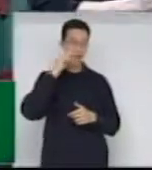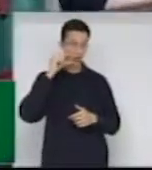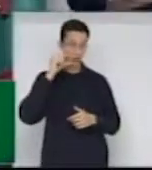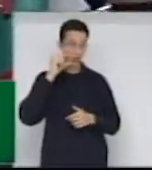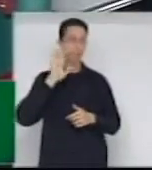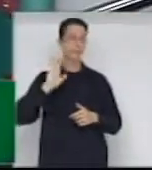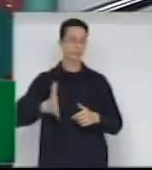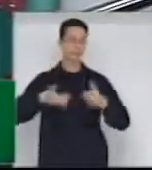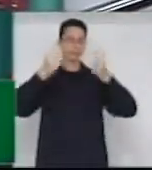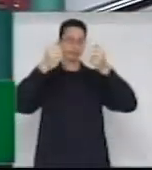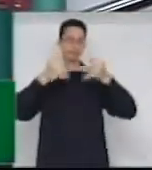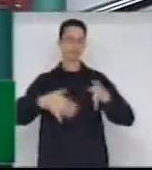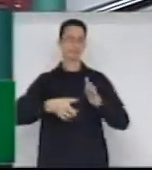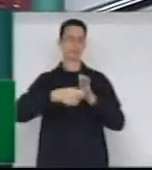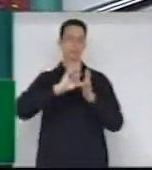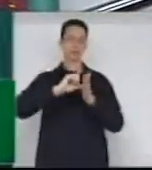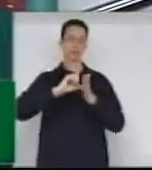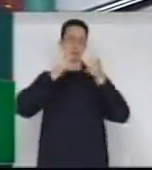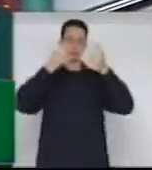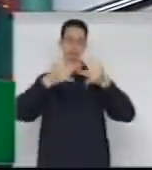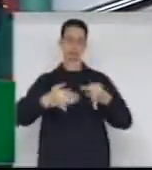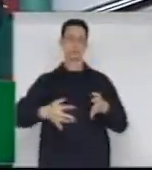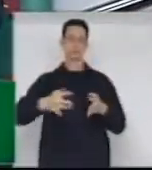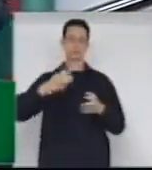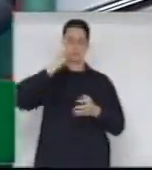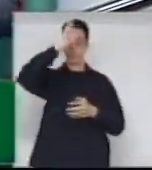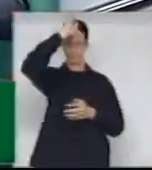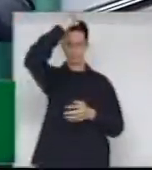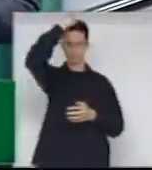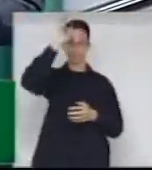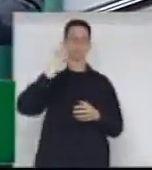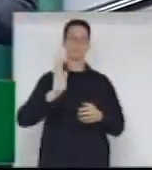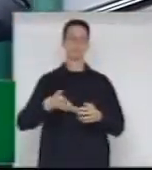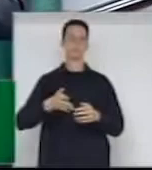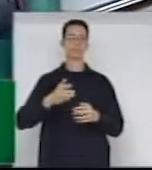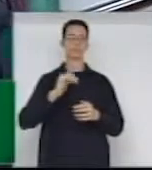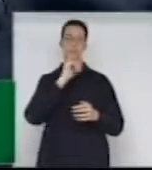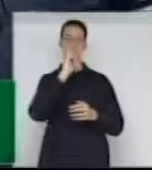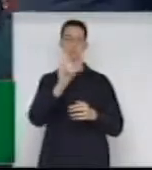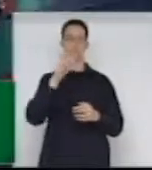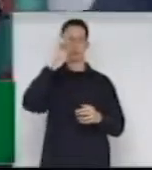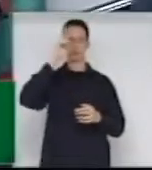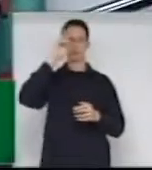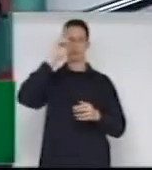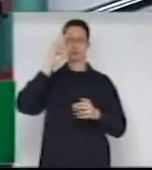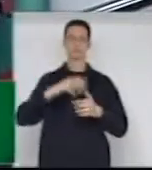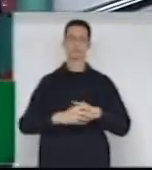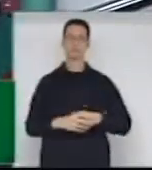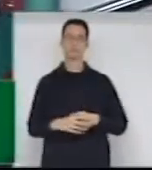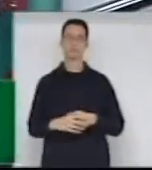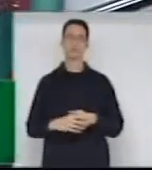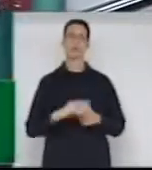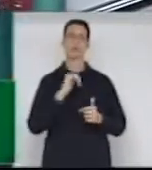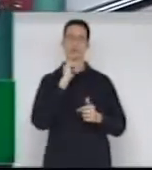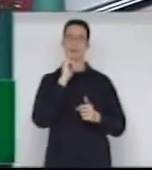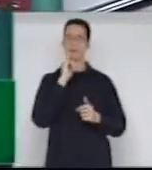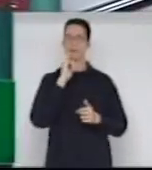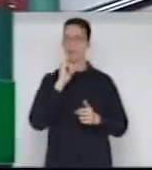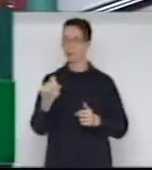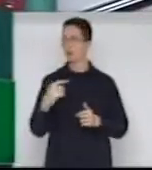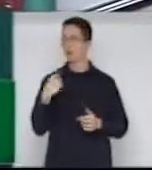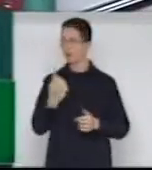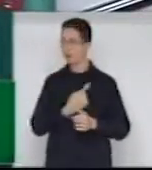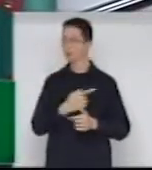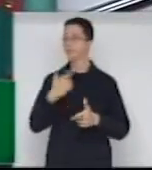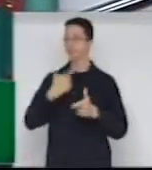bombeiro. Eu disse, me lembro muito bem daquele microfone da parte, eu disse, nós vamos ter problema no concurso público